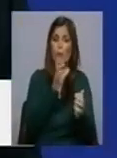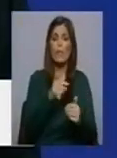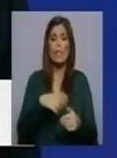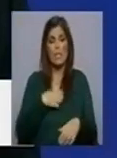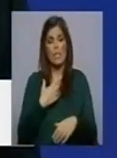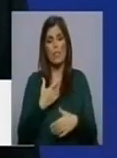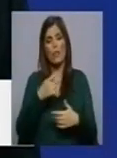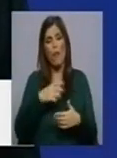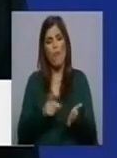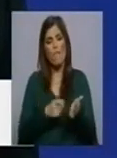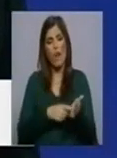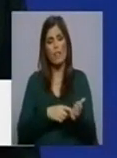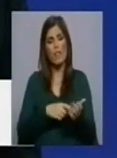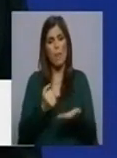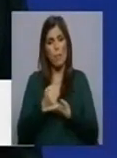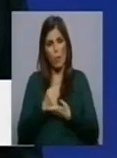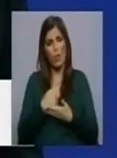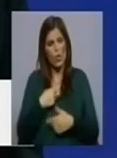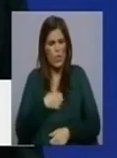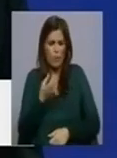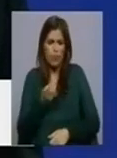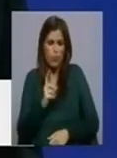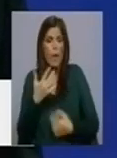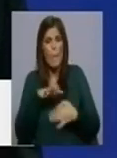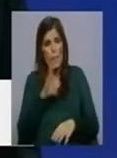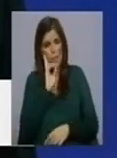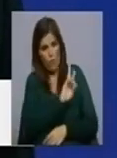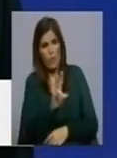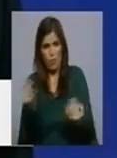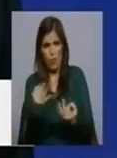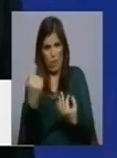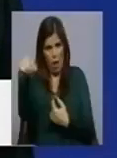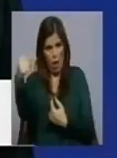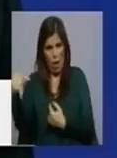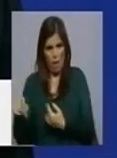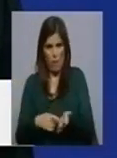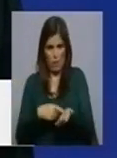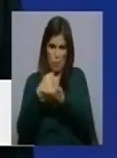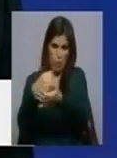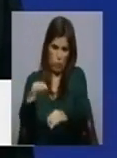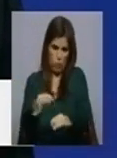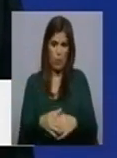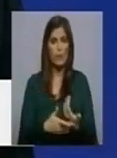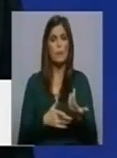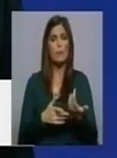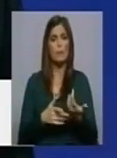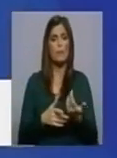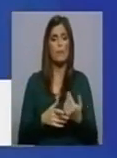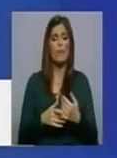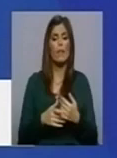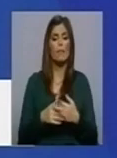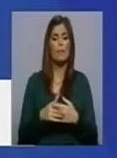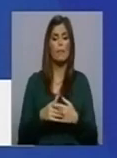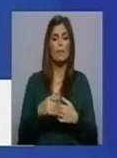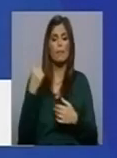particular? Eu não senti em particular, mas não deixo de verificar que ela existe. A determinado momento esteve em causa